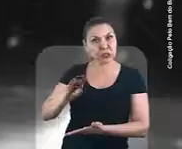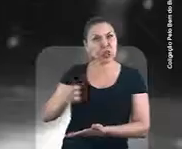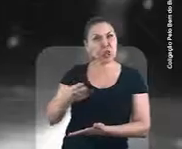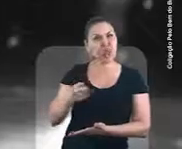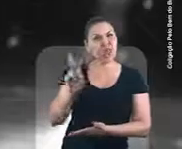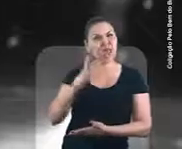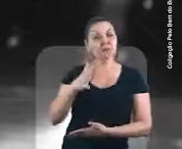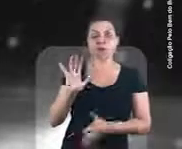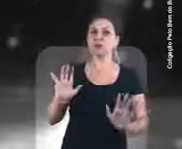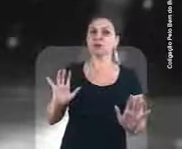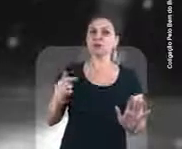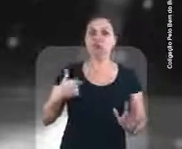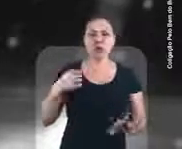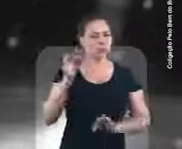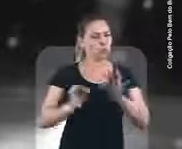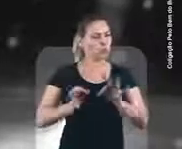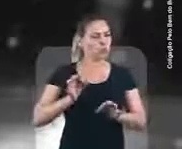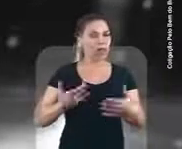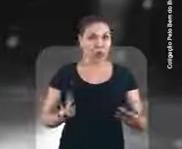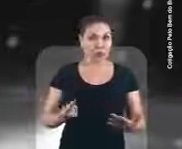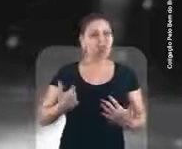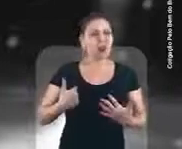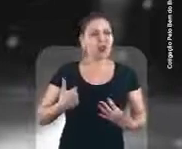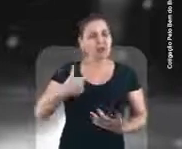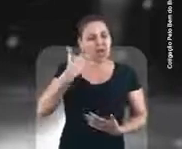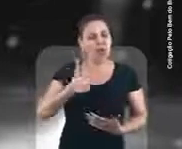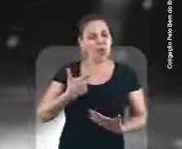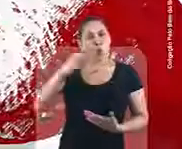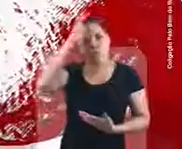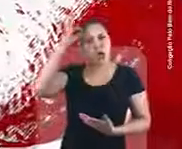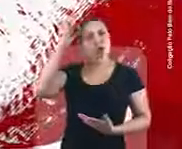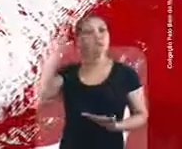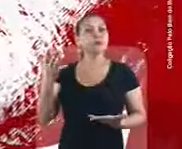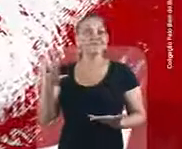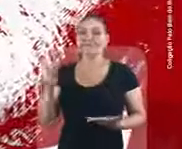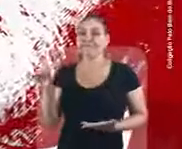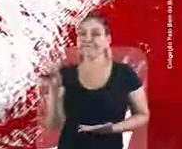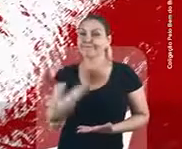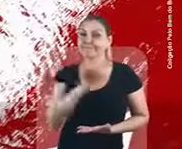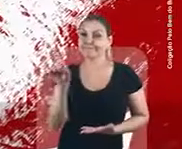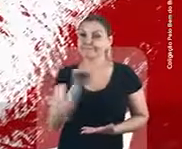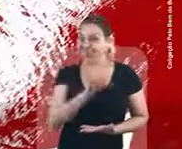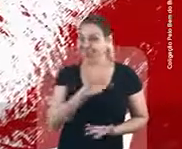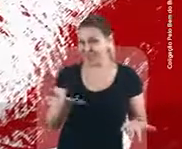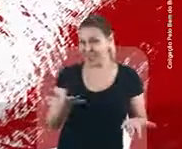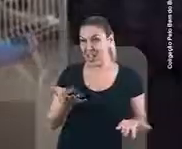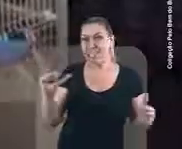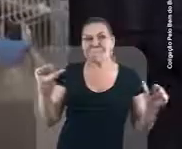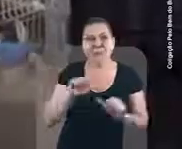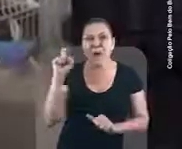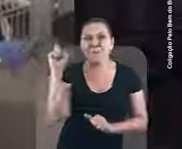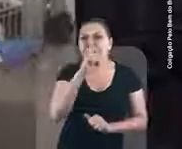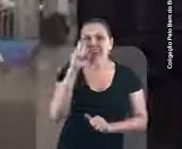reais. Eu fui julgado? Fui considerado inocente? Não, não foi. A pior e